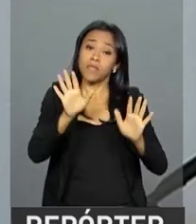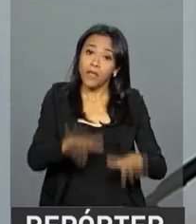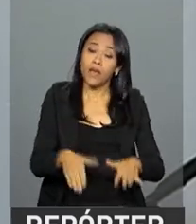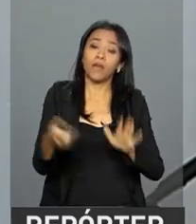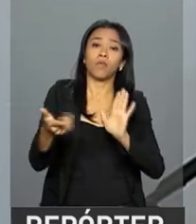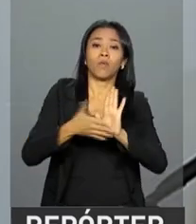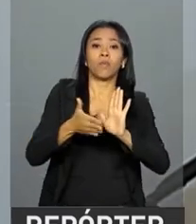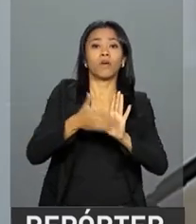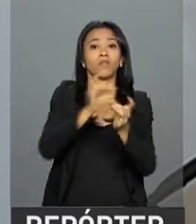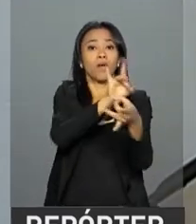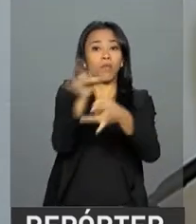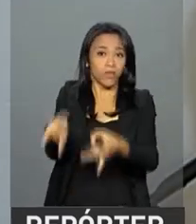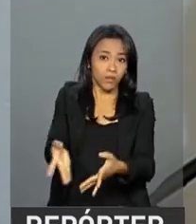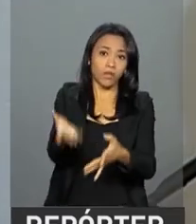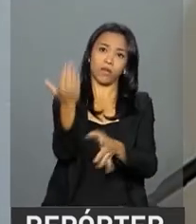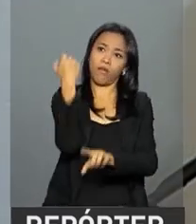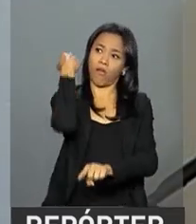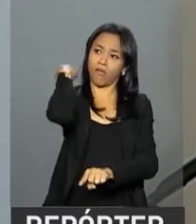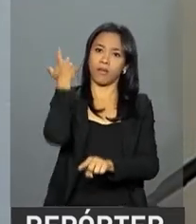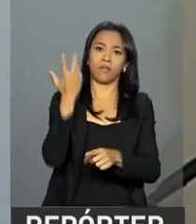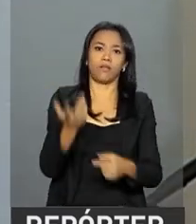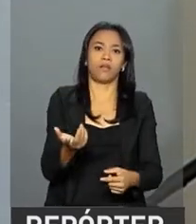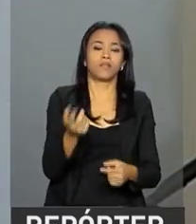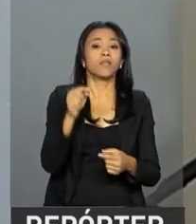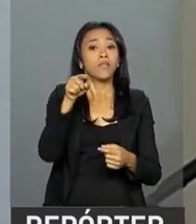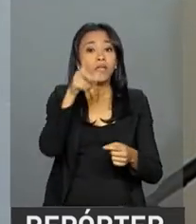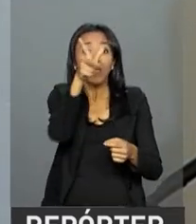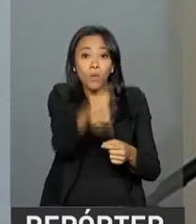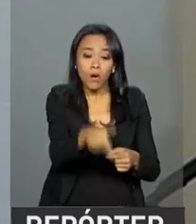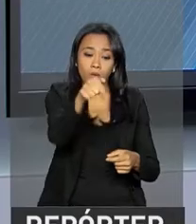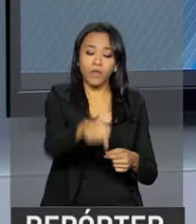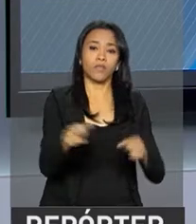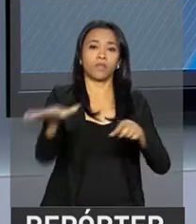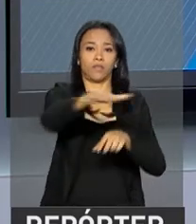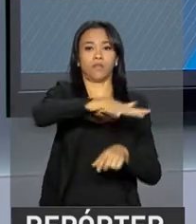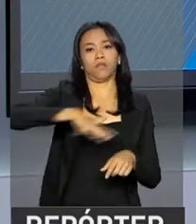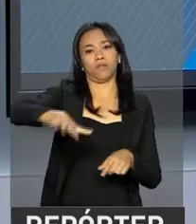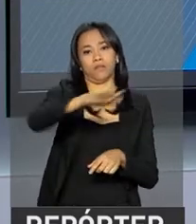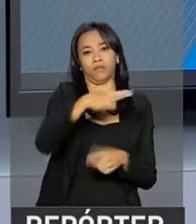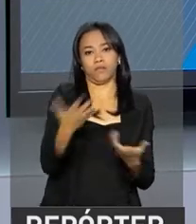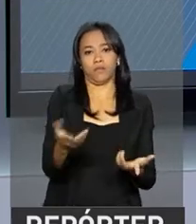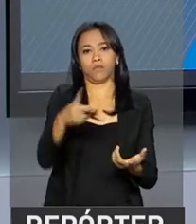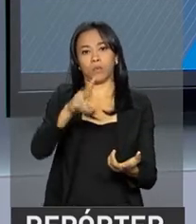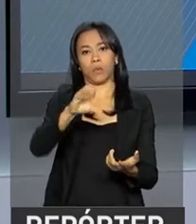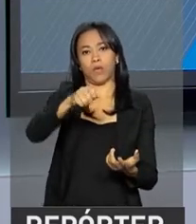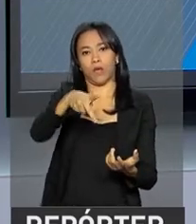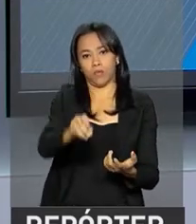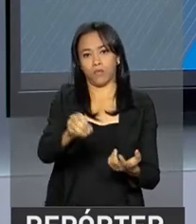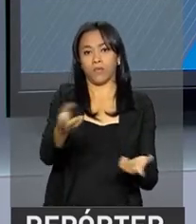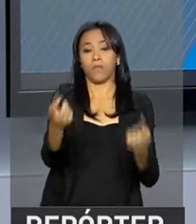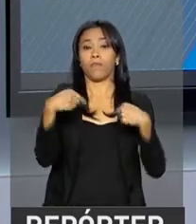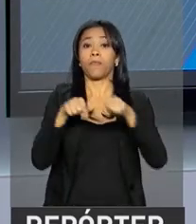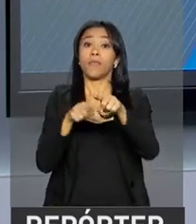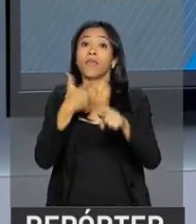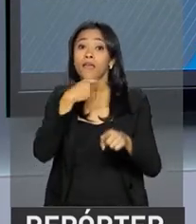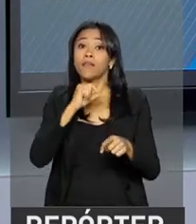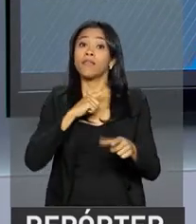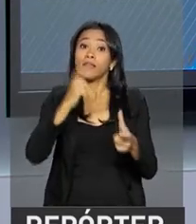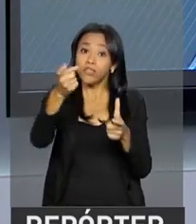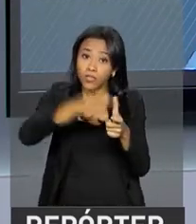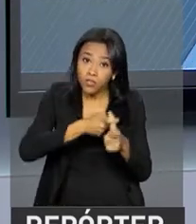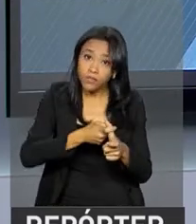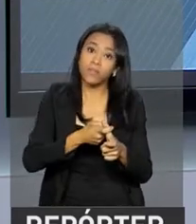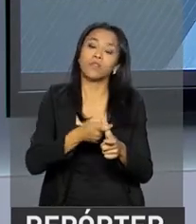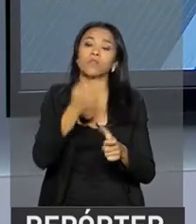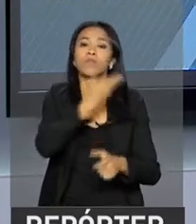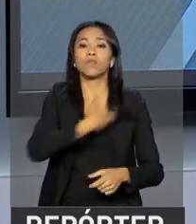paralisadas. Como paralisado estava, esta questão do campo de Marte. E quem tem dívidas com a União pode contar com